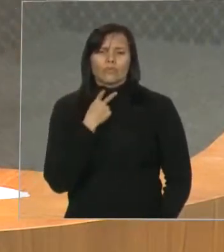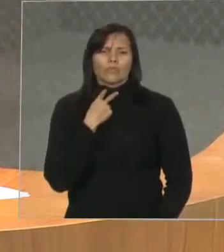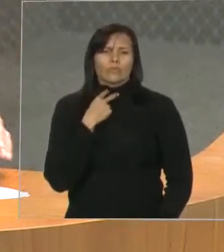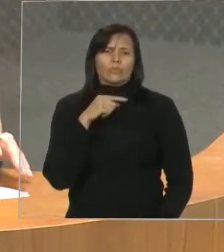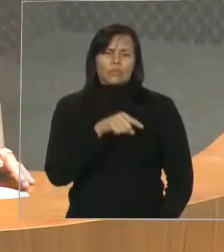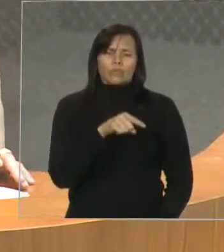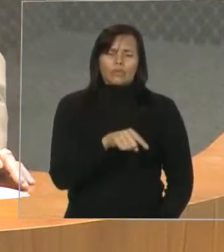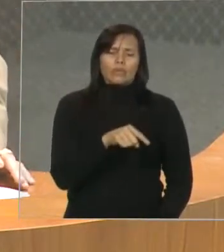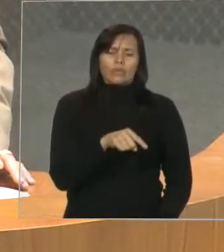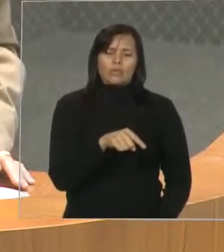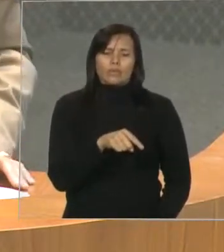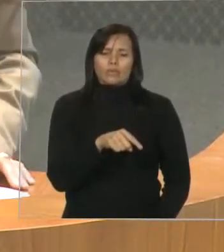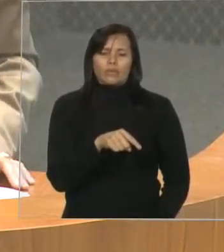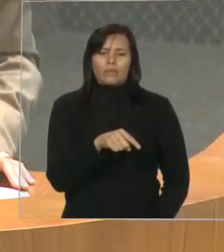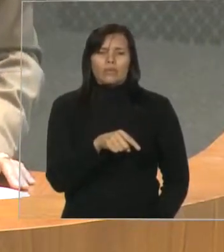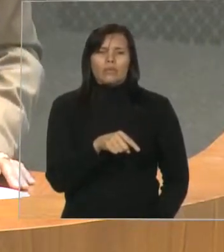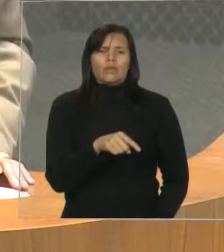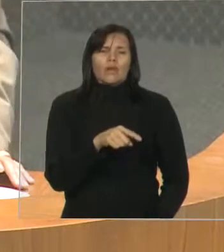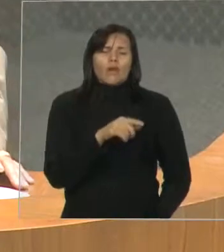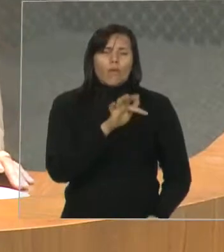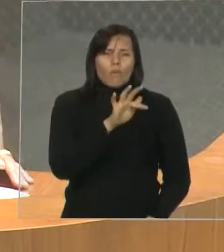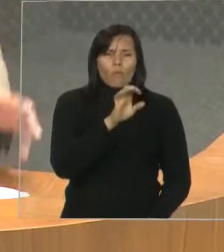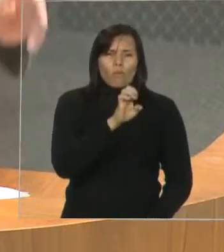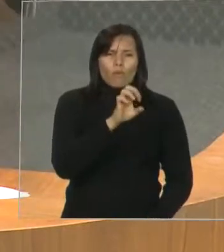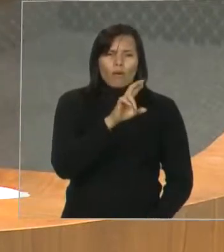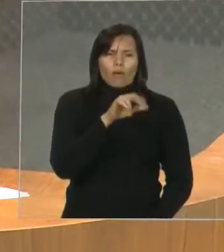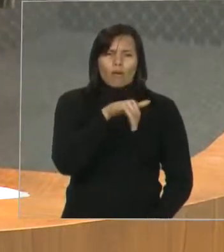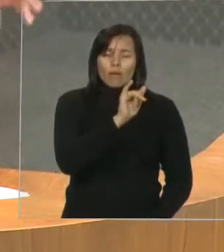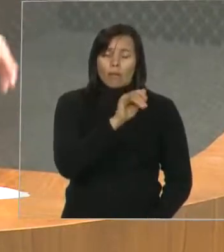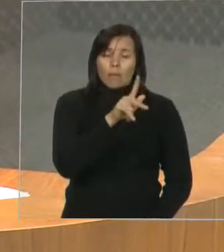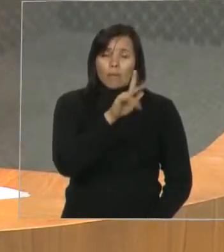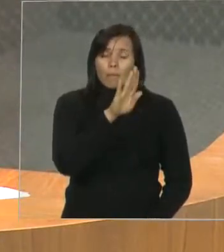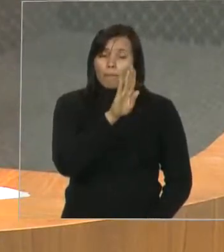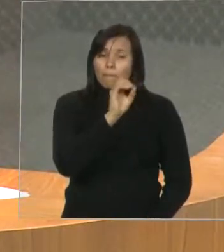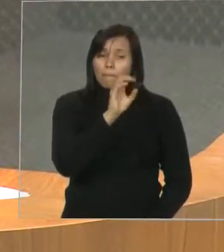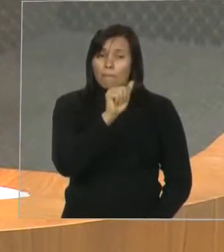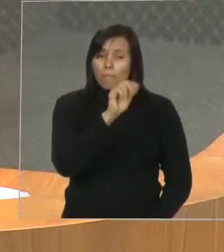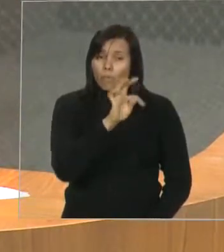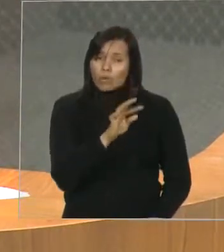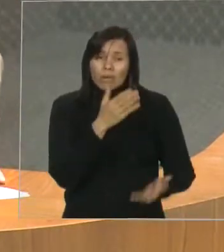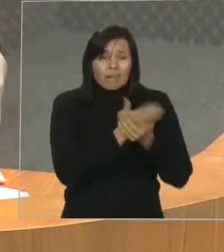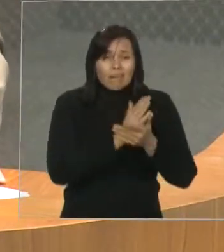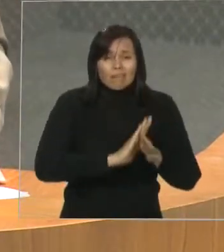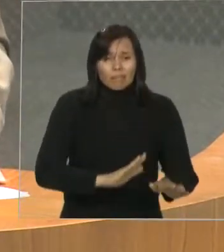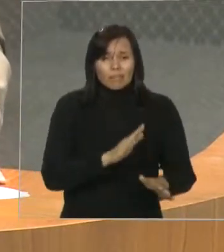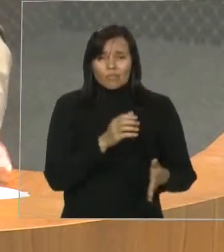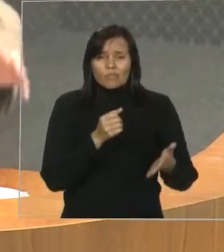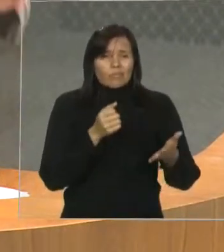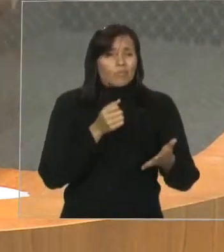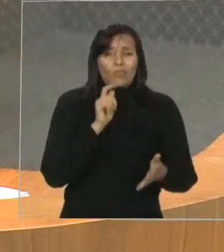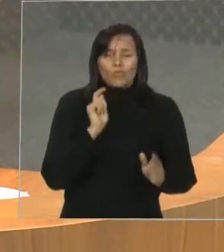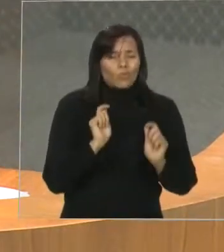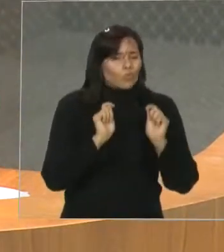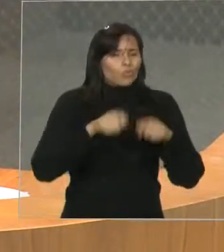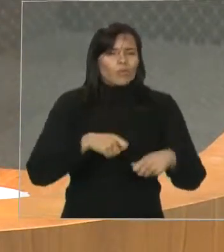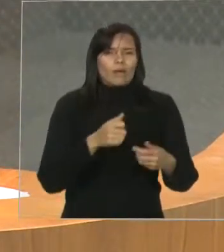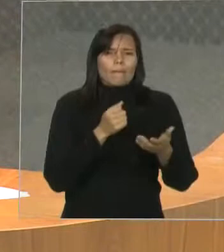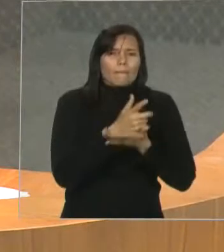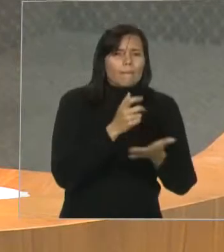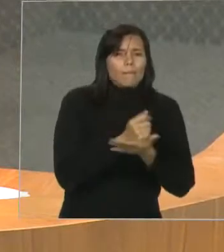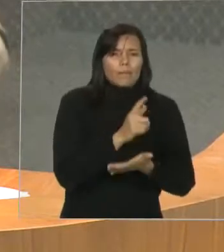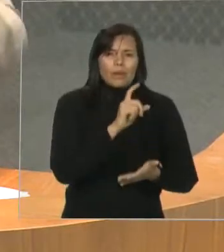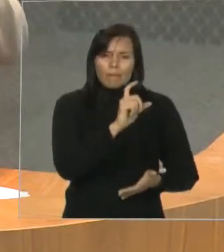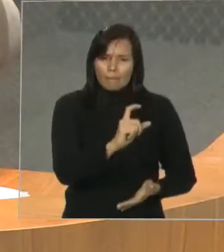bocho, eu tive que vir pela MA que corta a Baixada Mariense, se eu não me engano, a MA 010. E a MA,